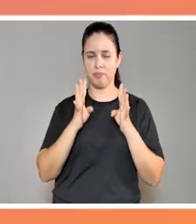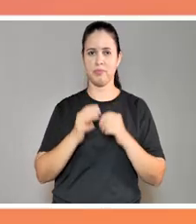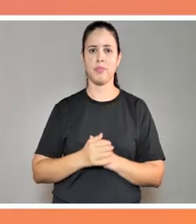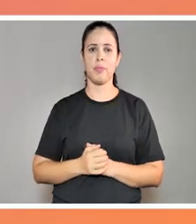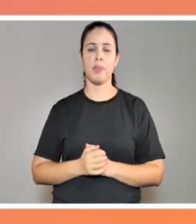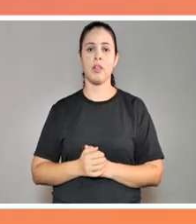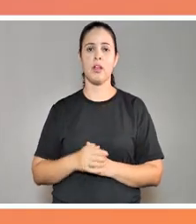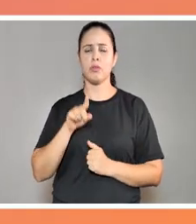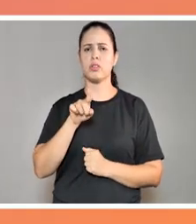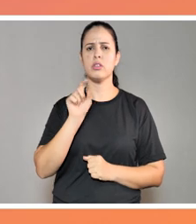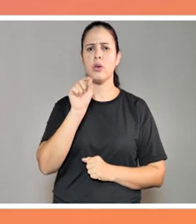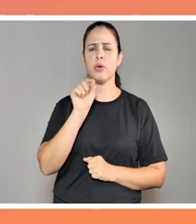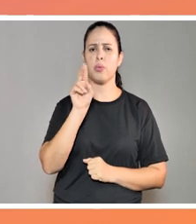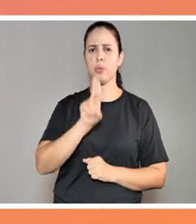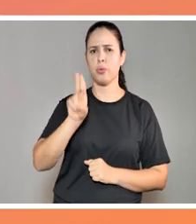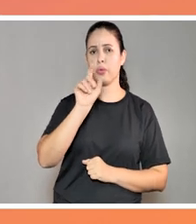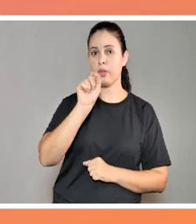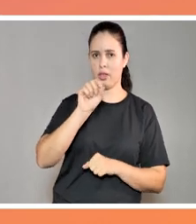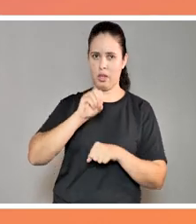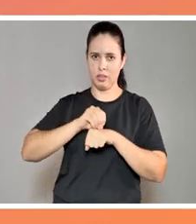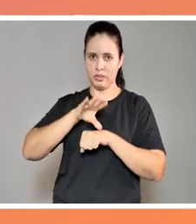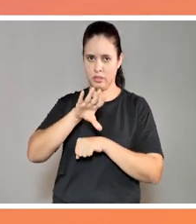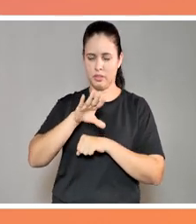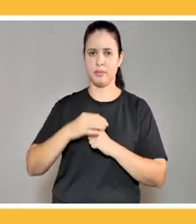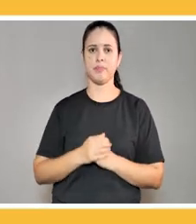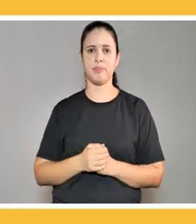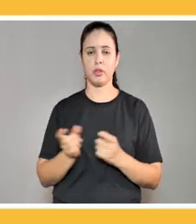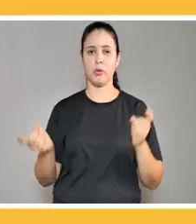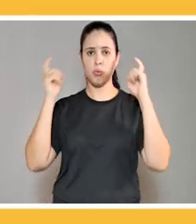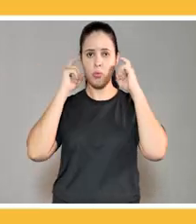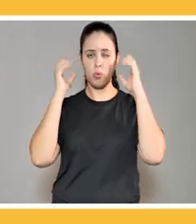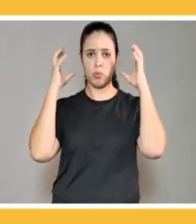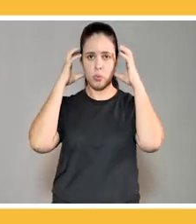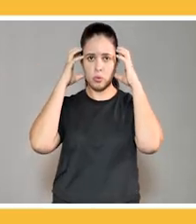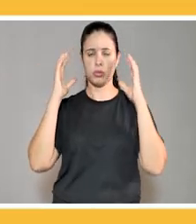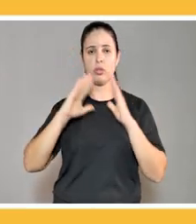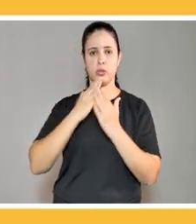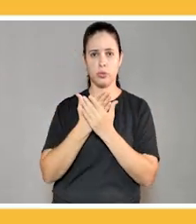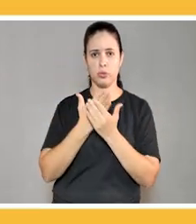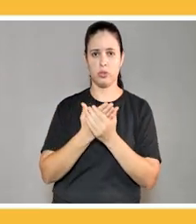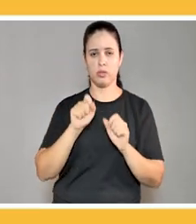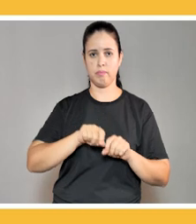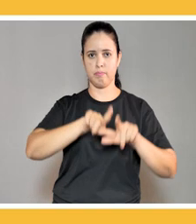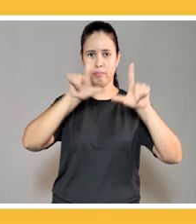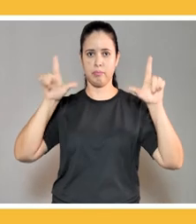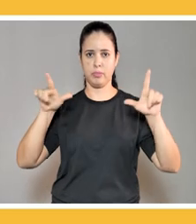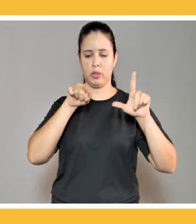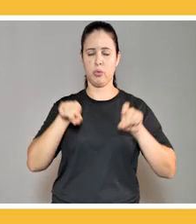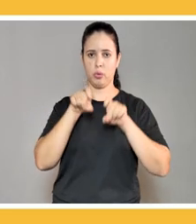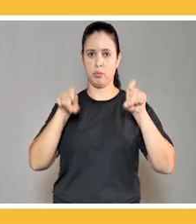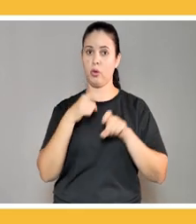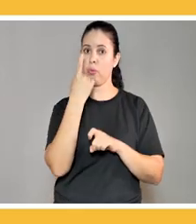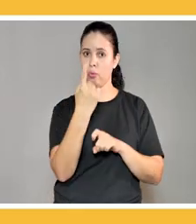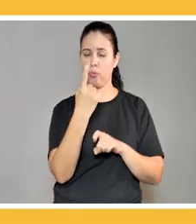isso, você poderá utilizar algumas dicas. Usar fones de ouvido, estudar com apenas uma aba do navegador aberta,